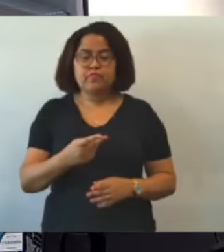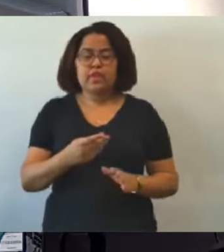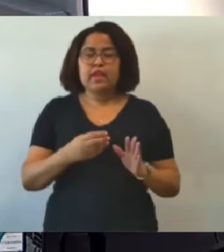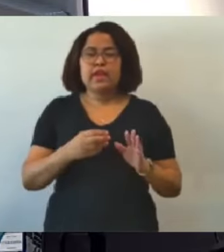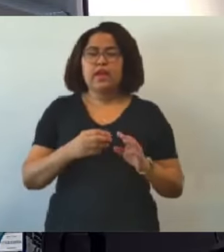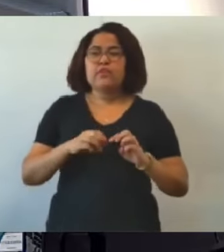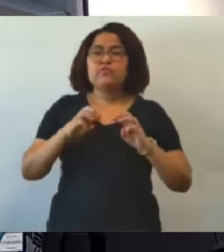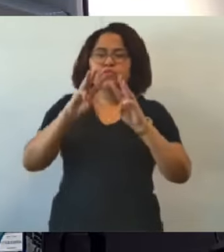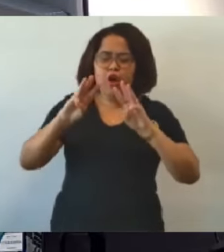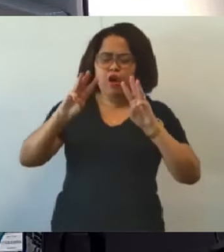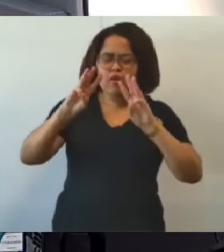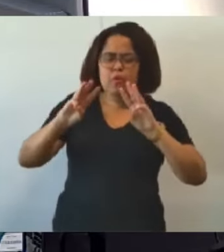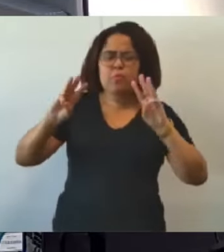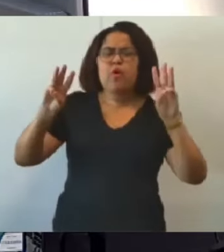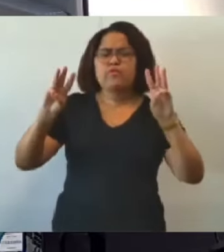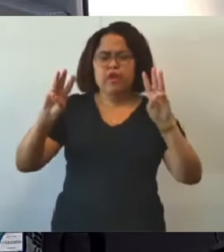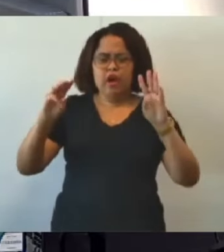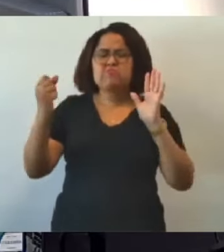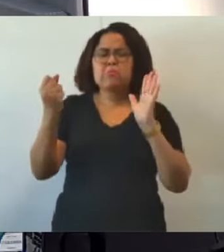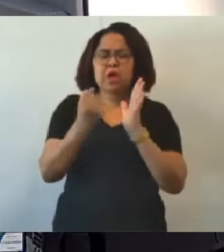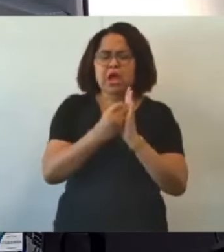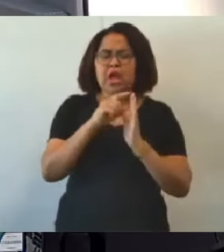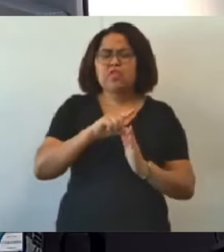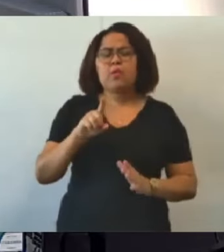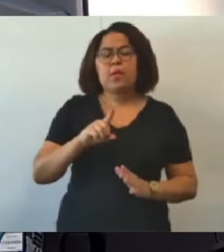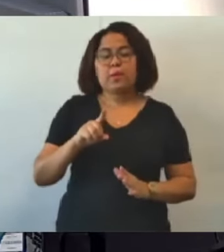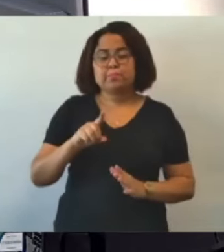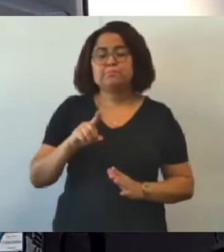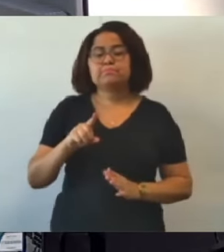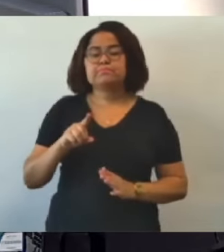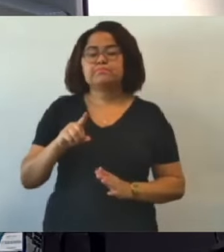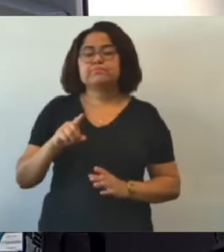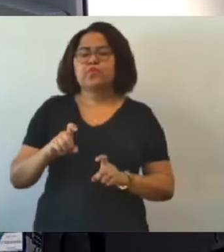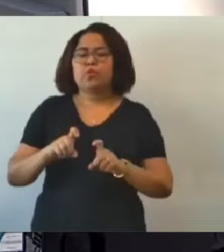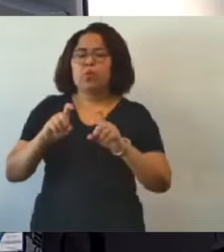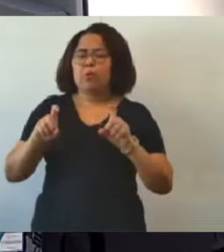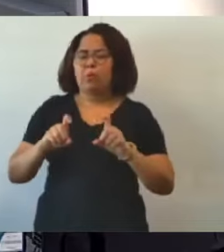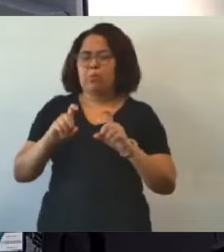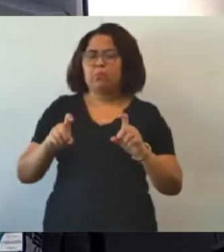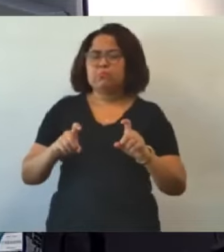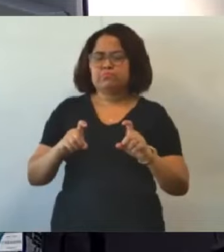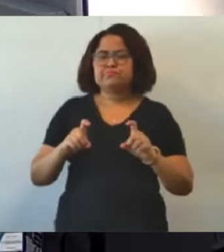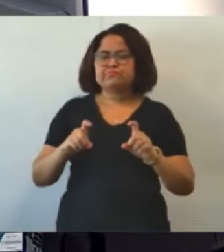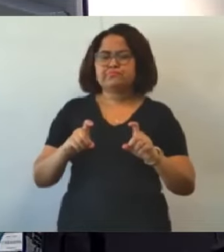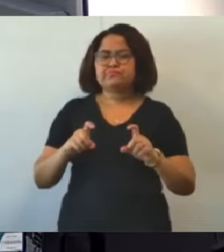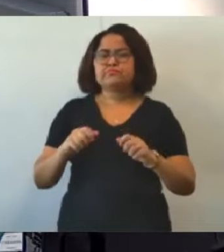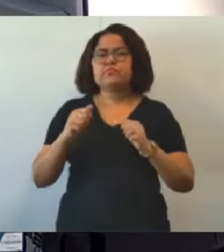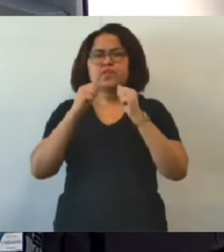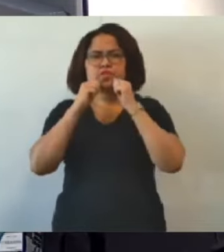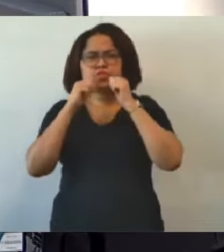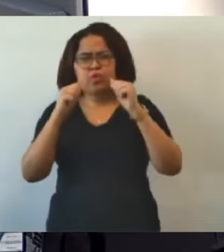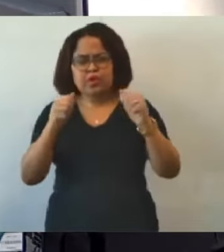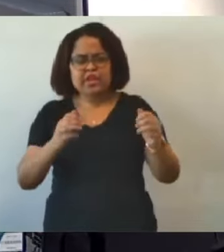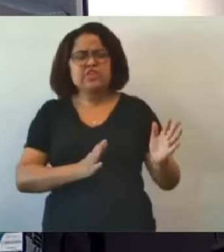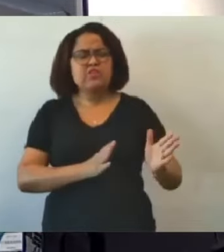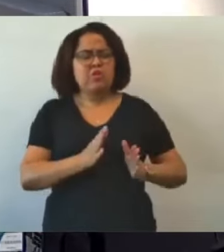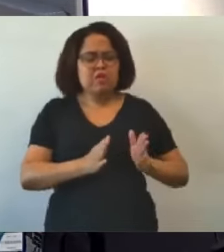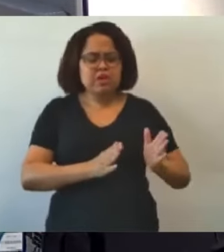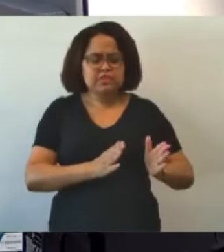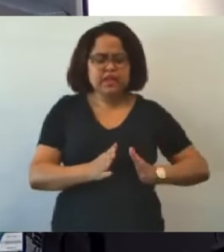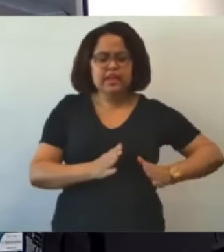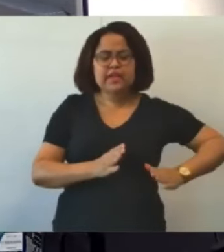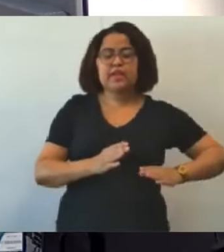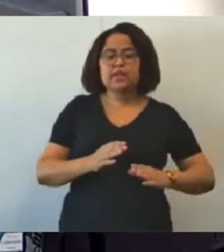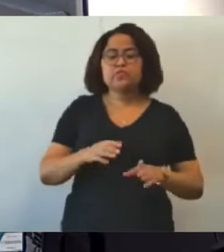portal da Câmara. Então, ficou público. Inclusive, a defensoria já teve acesso aos